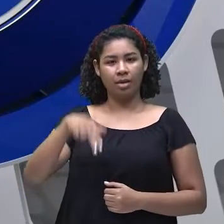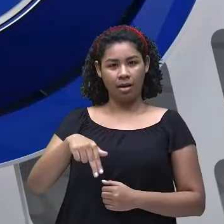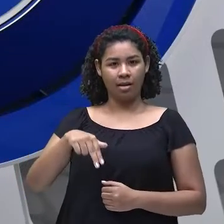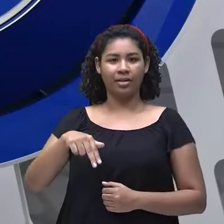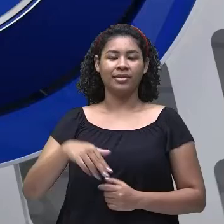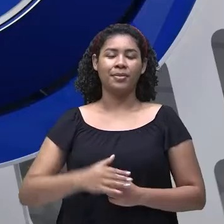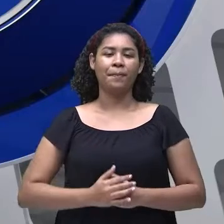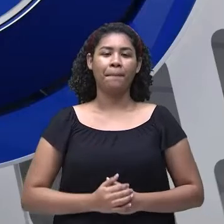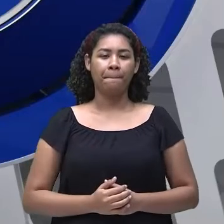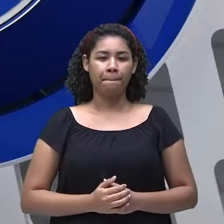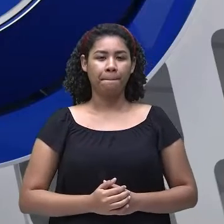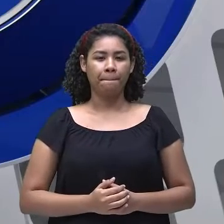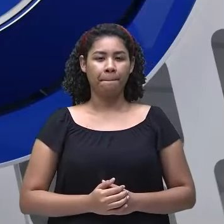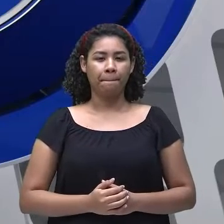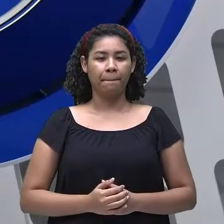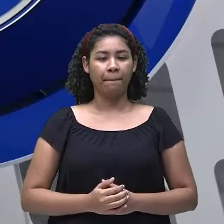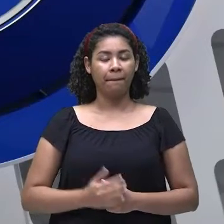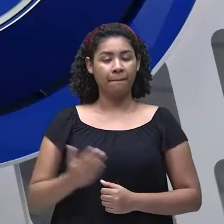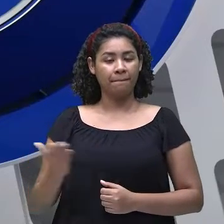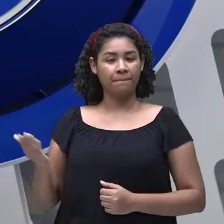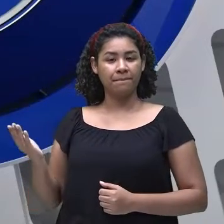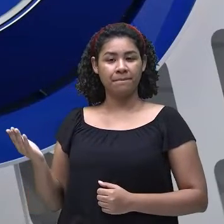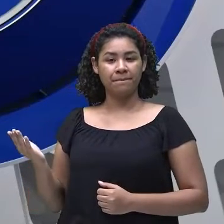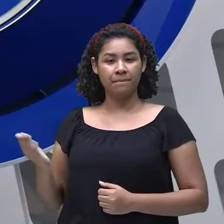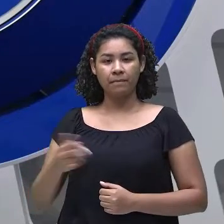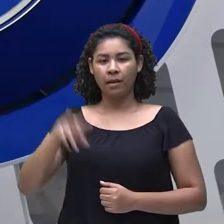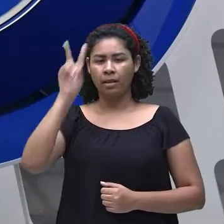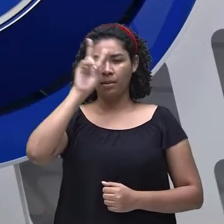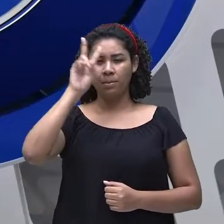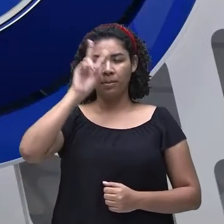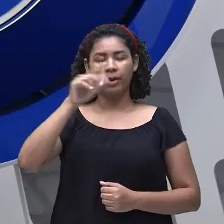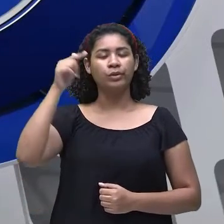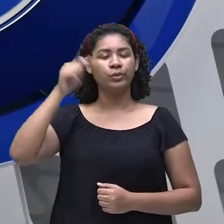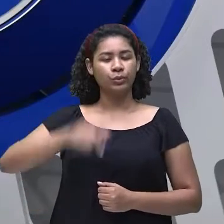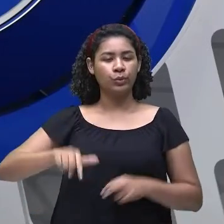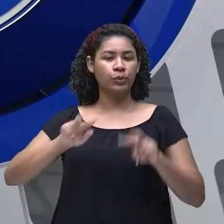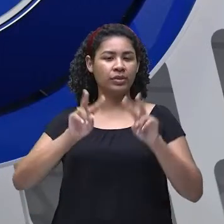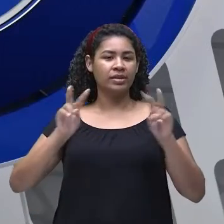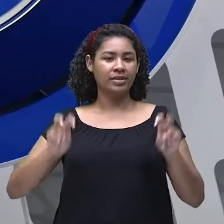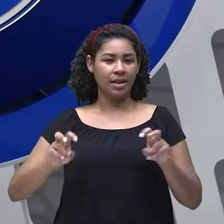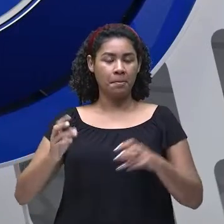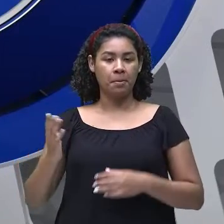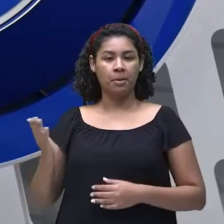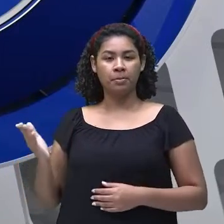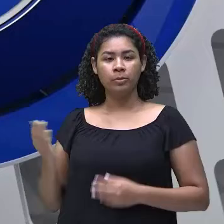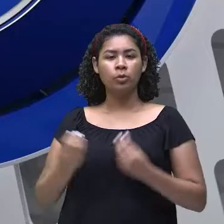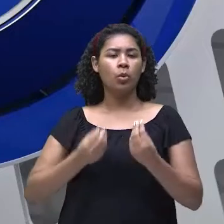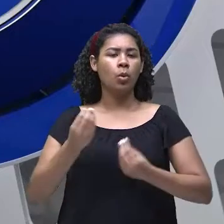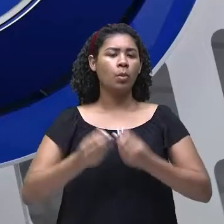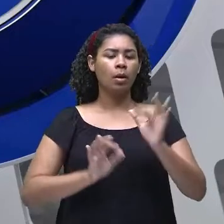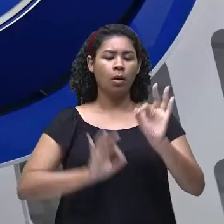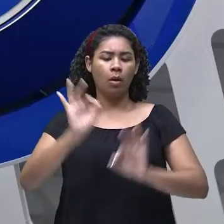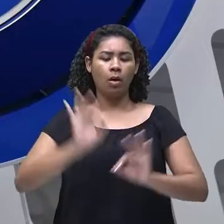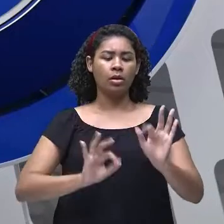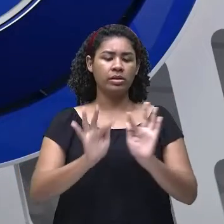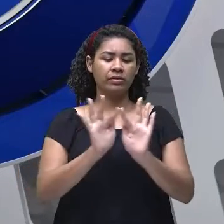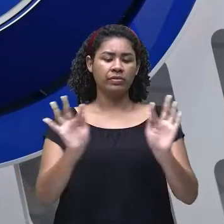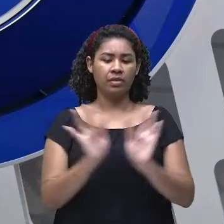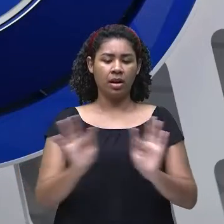verbo can. Vamos dar uma olhadinha juntos e relembrar, né? Como é que eu formo frases